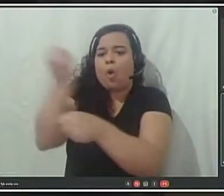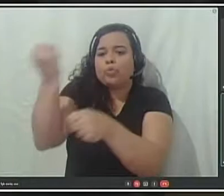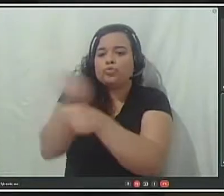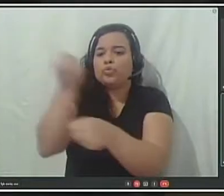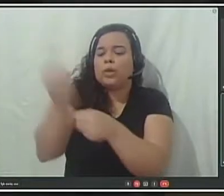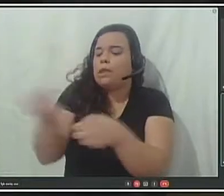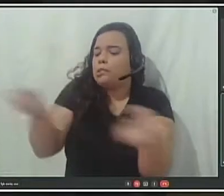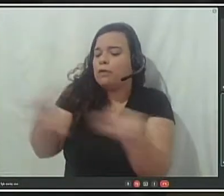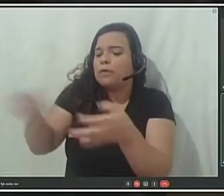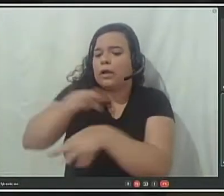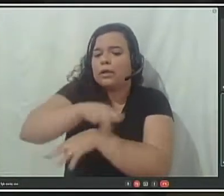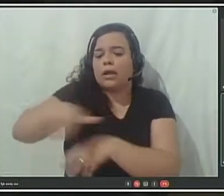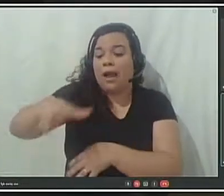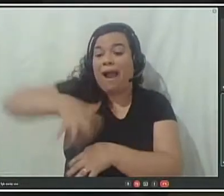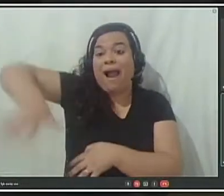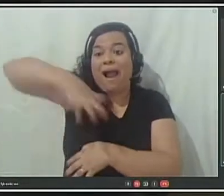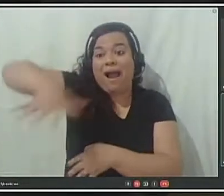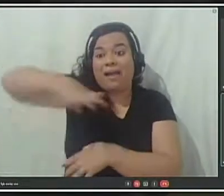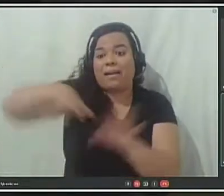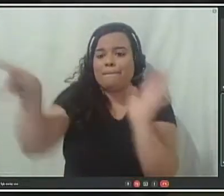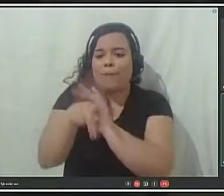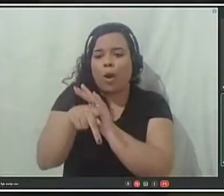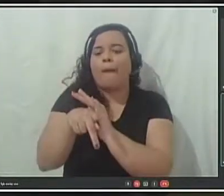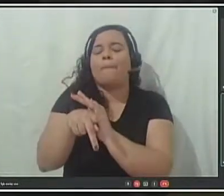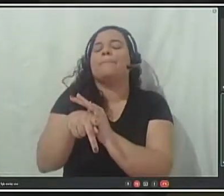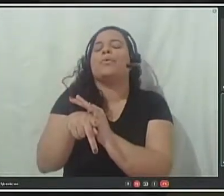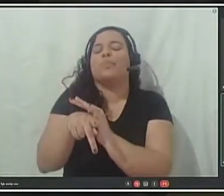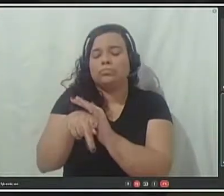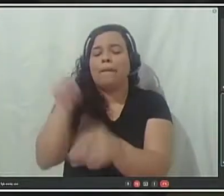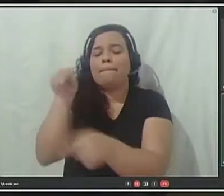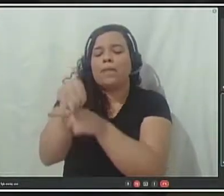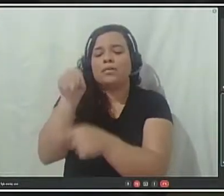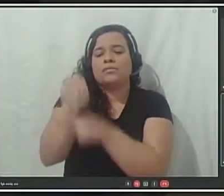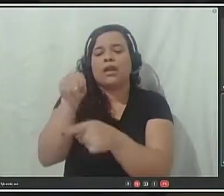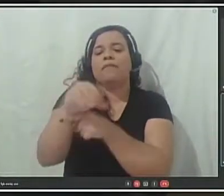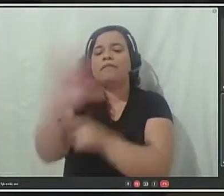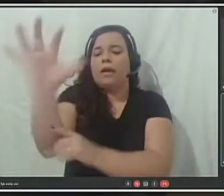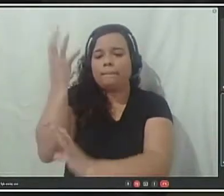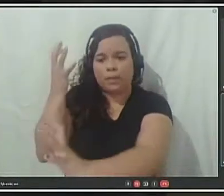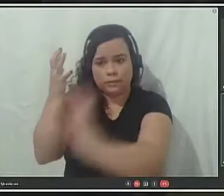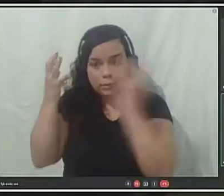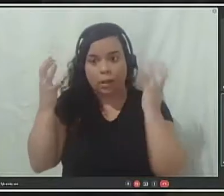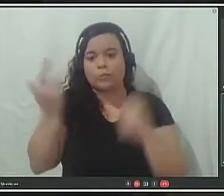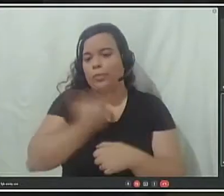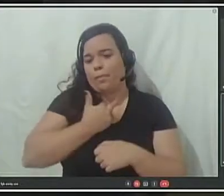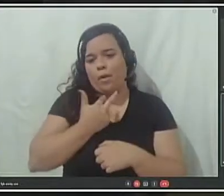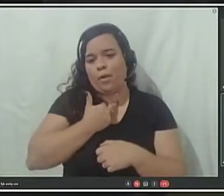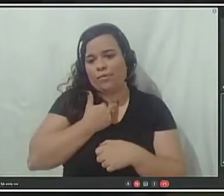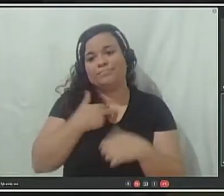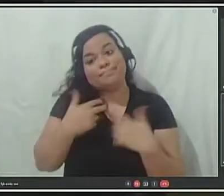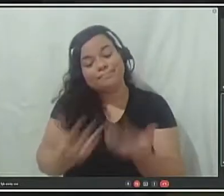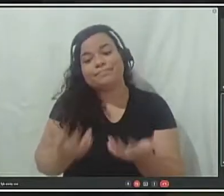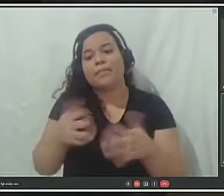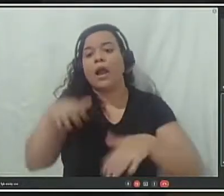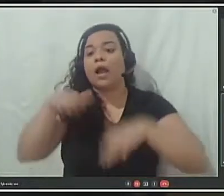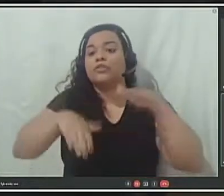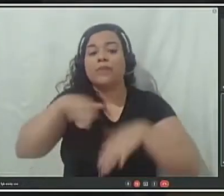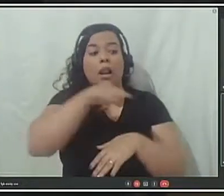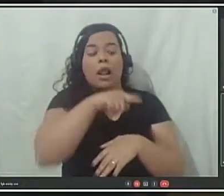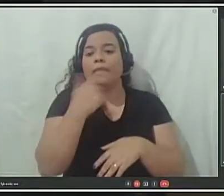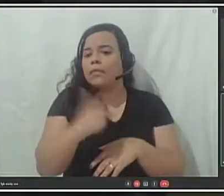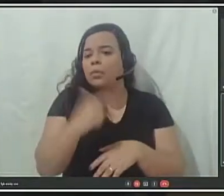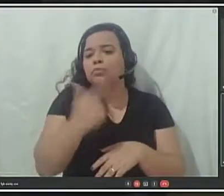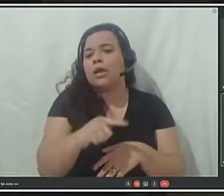em zona de preservação ambiental. Onde muitas vezes não tem uma árvore, não tem nada, não tem nascentes de rio, mas simplesmente é